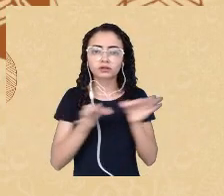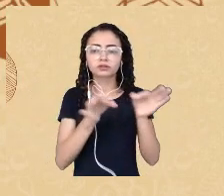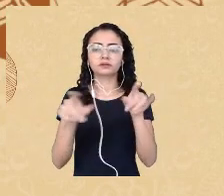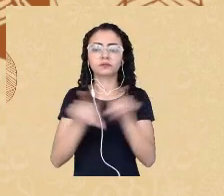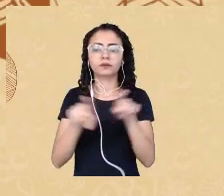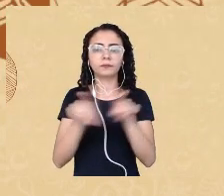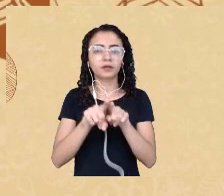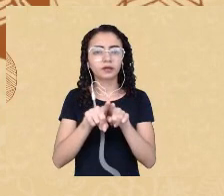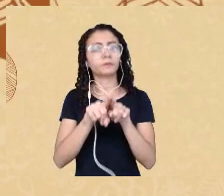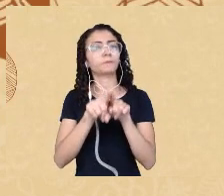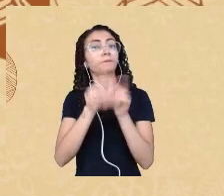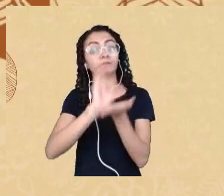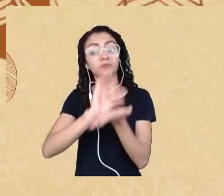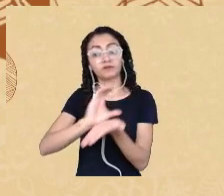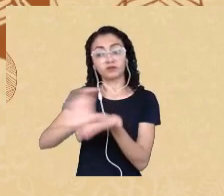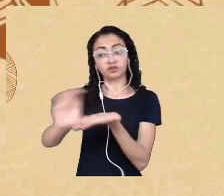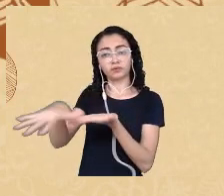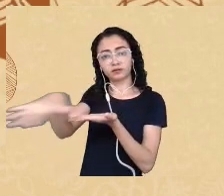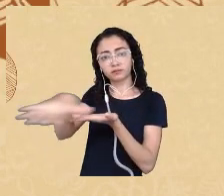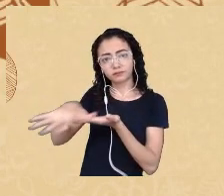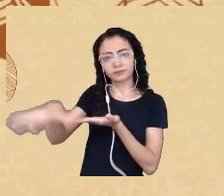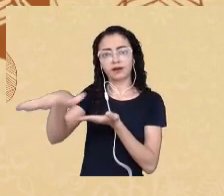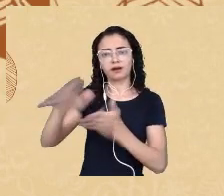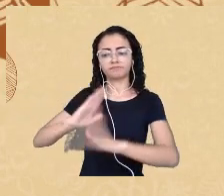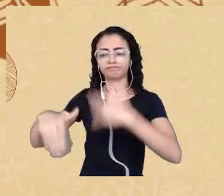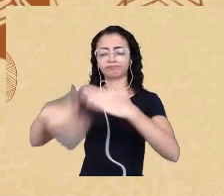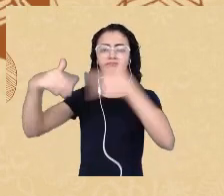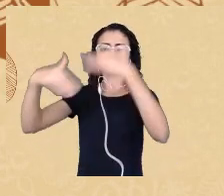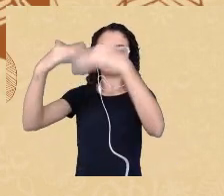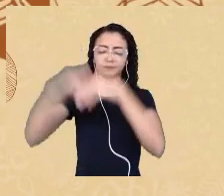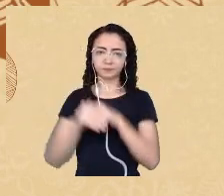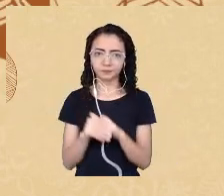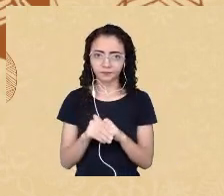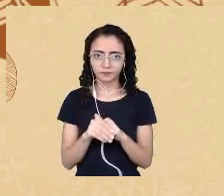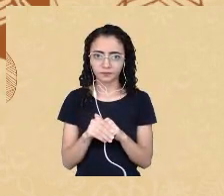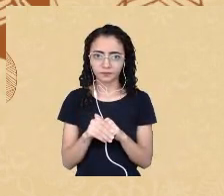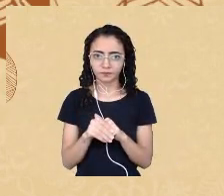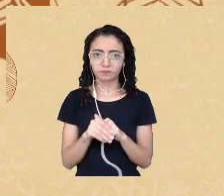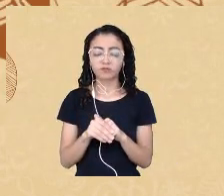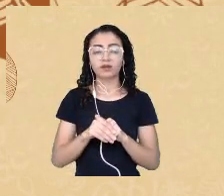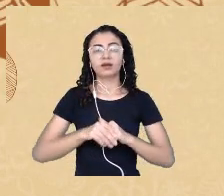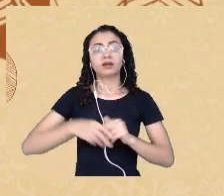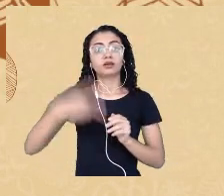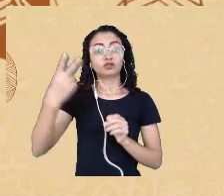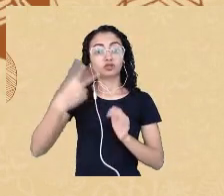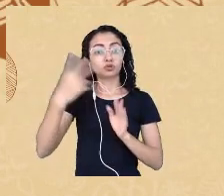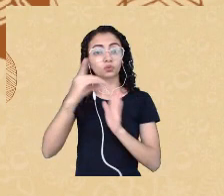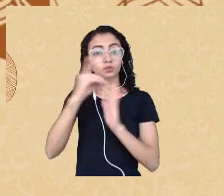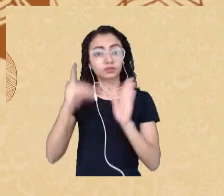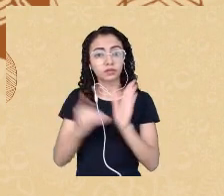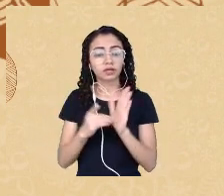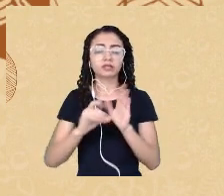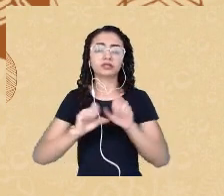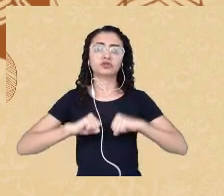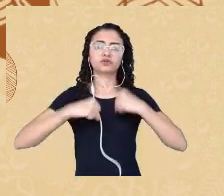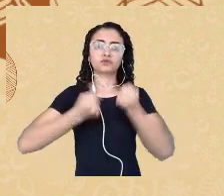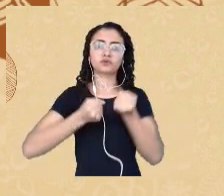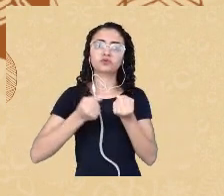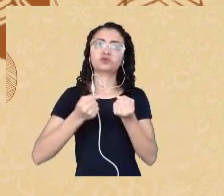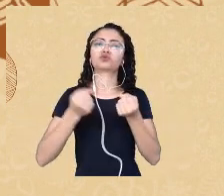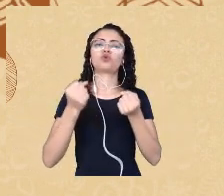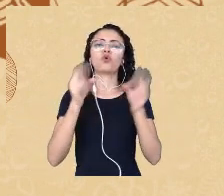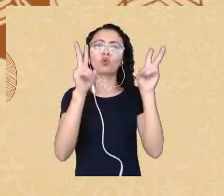para o desenvolvimento da área. E essa segunda área, digamos assim, vem um esforço mais voltado à otimização de questões que já têm sido